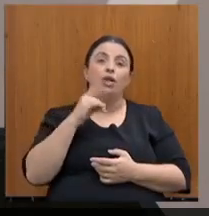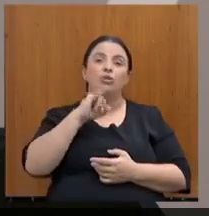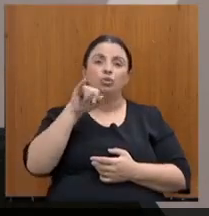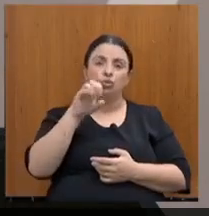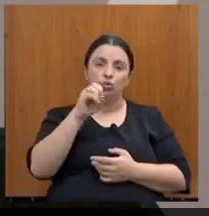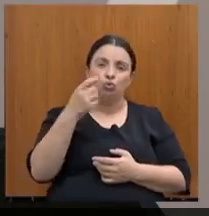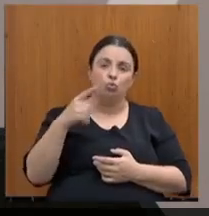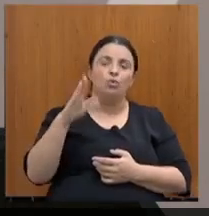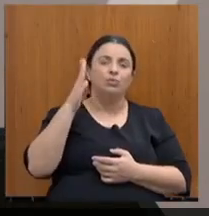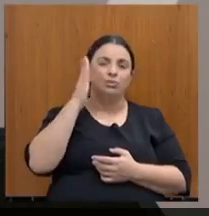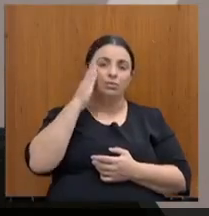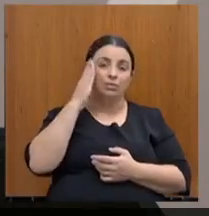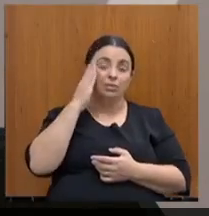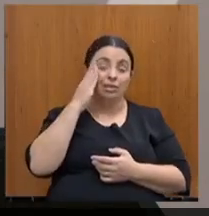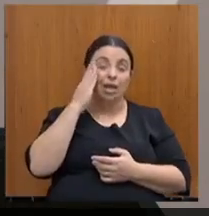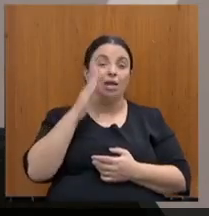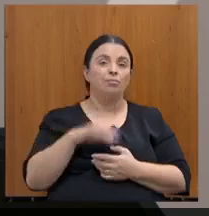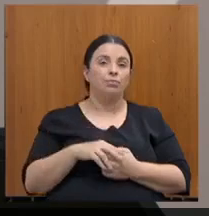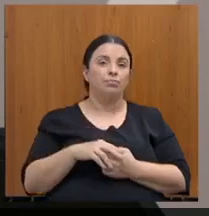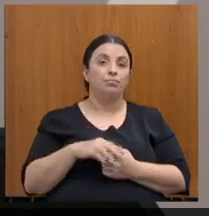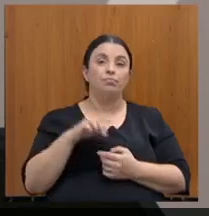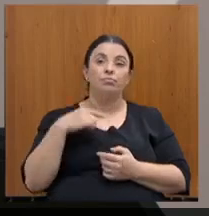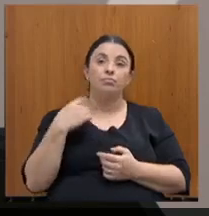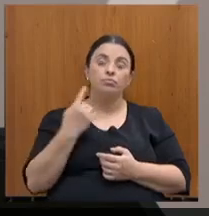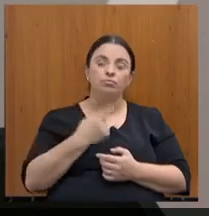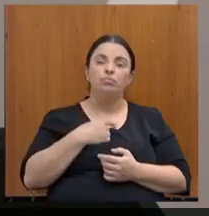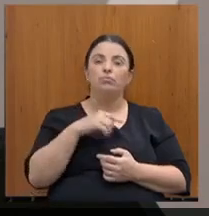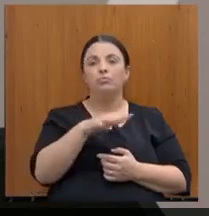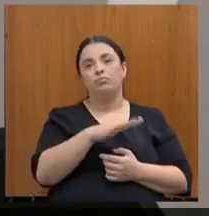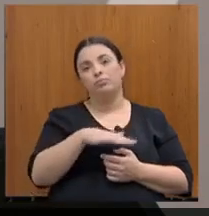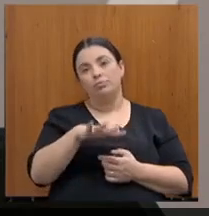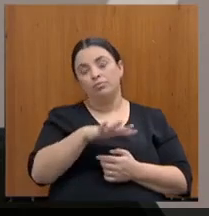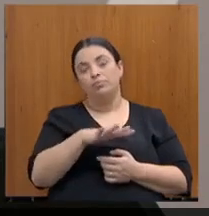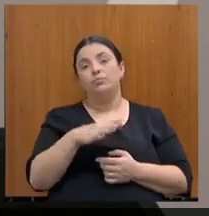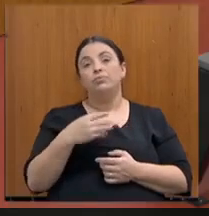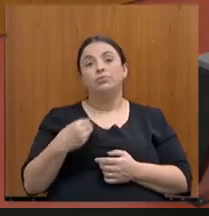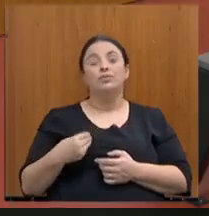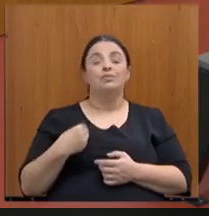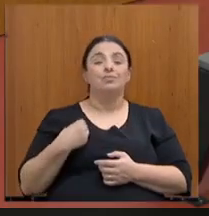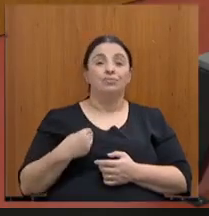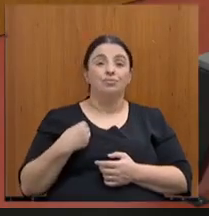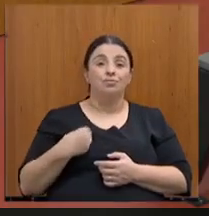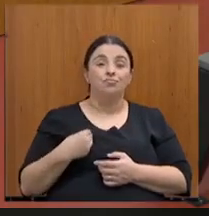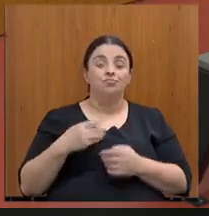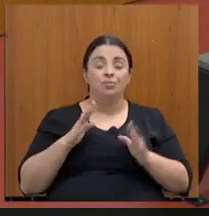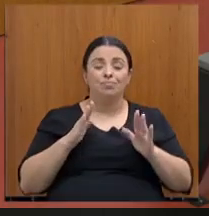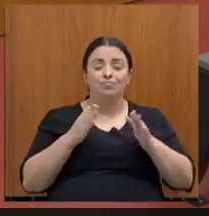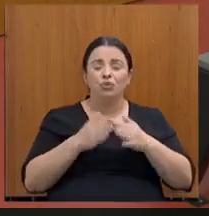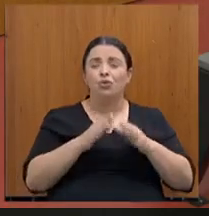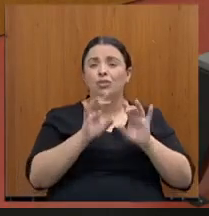nossa região vive exclusivamente do agronegócio